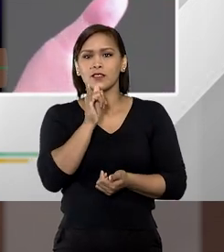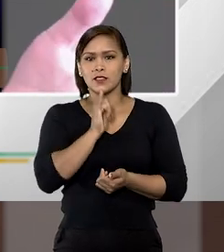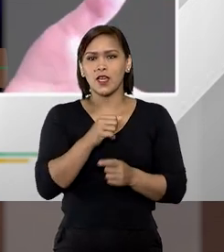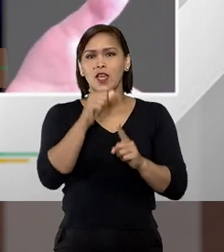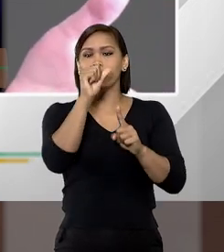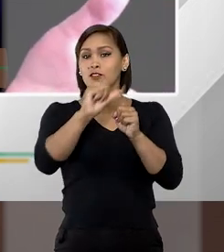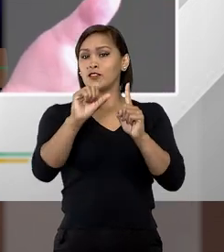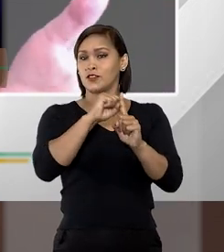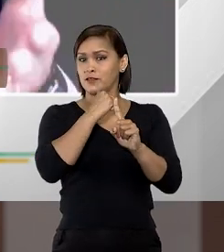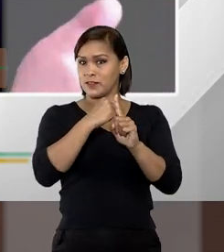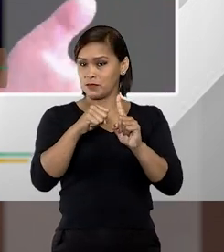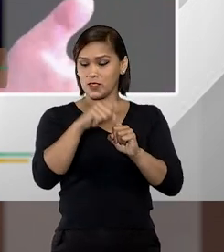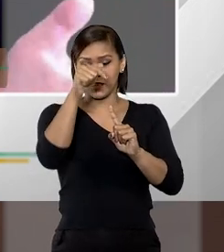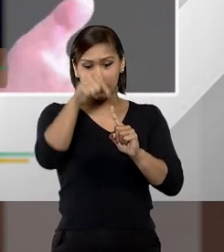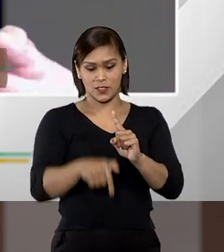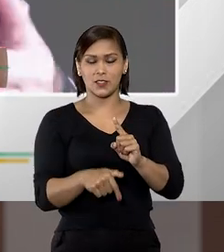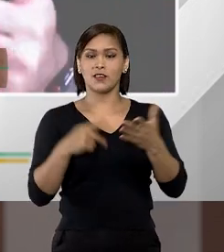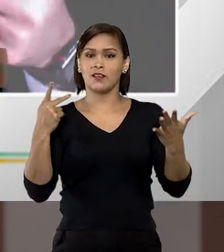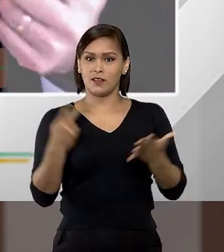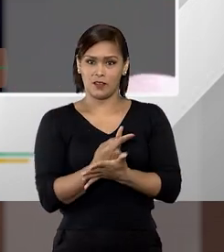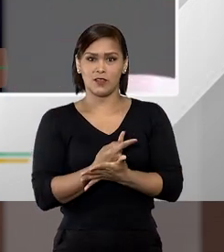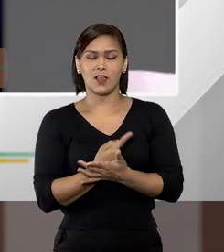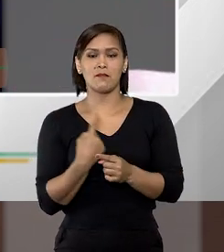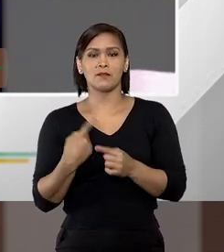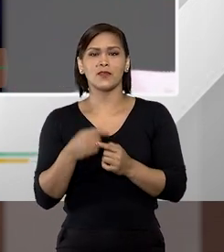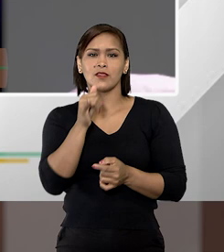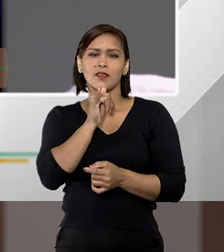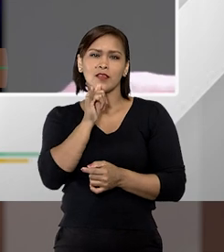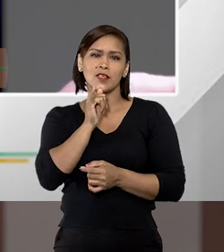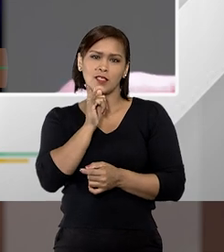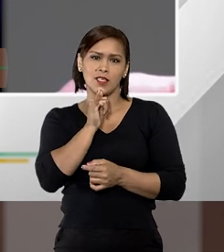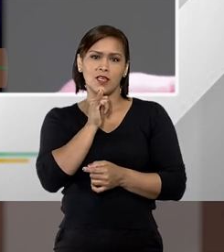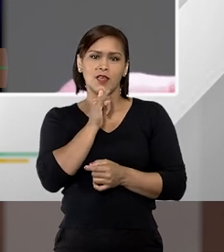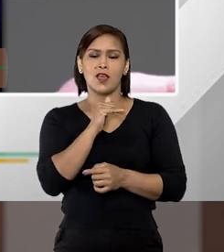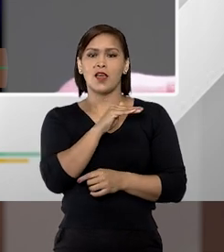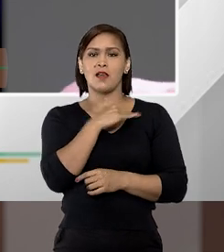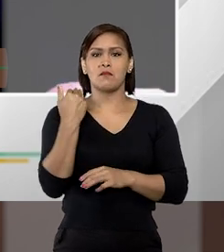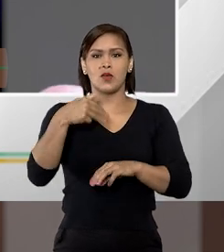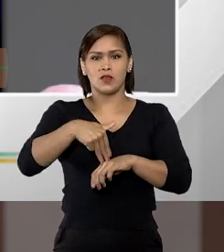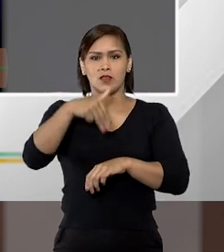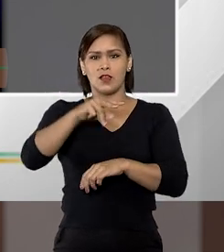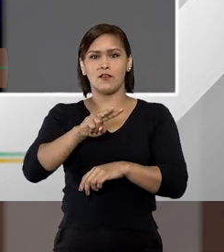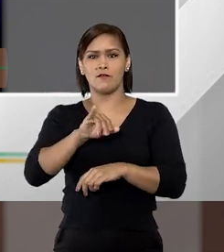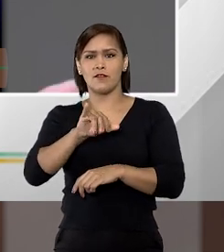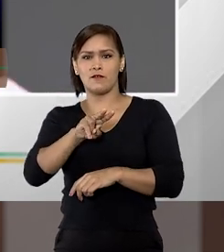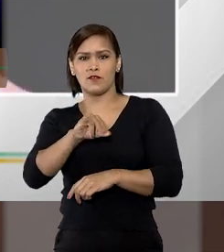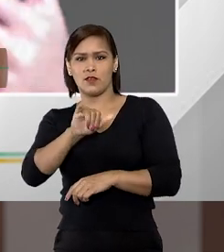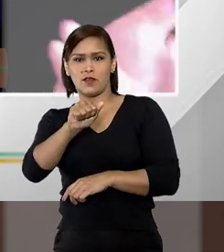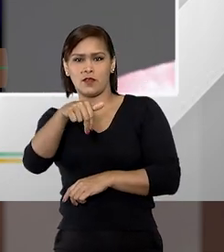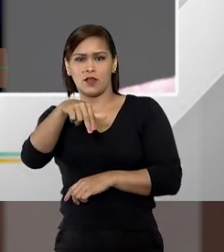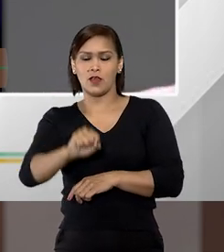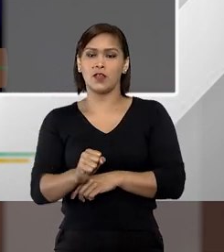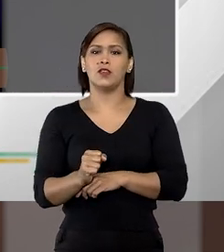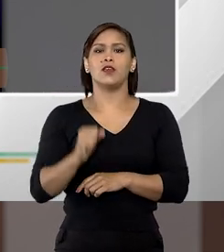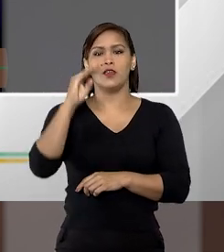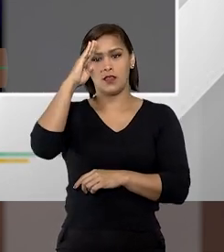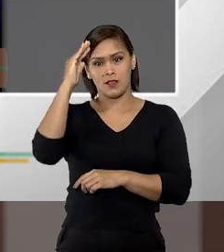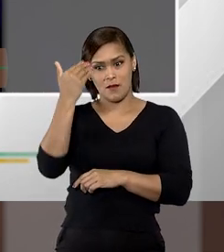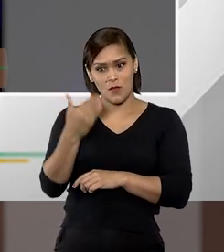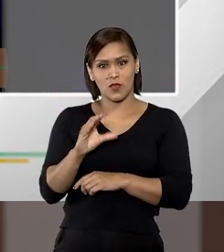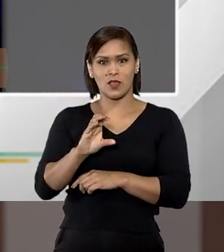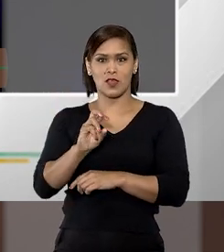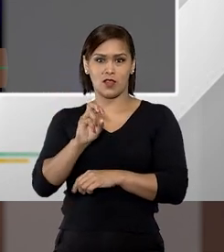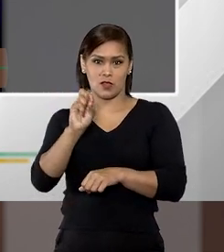feminicídio nessa hipótese. Por exemplo, a morte da magistrada Viviane Vieira e da Modelo, lá em